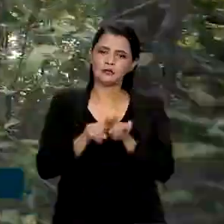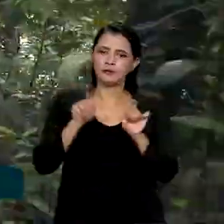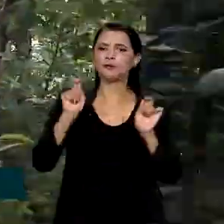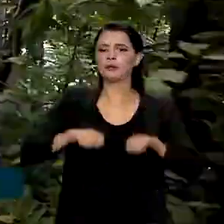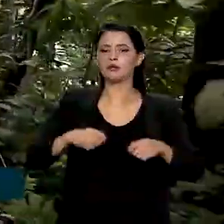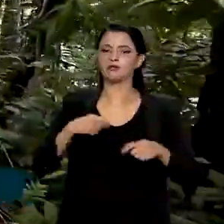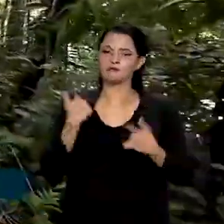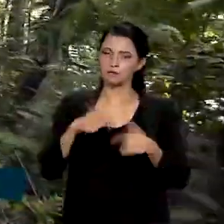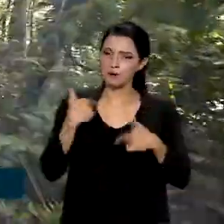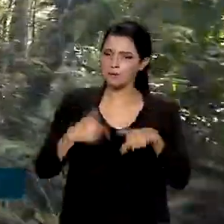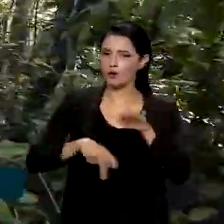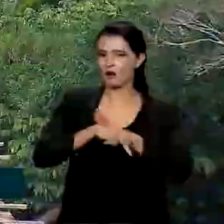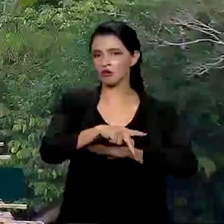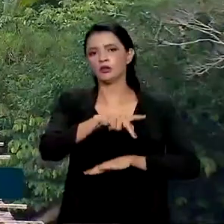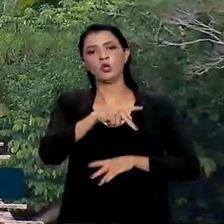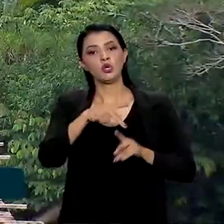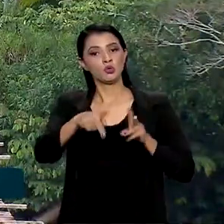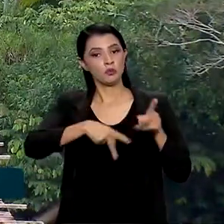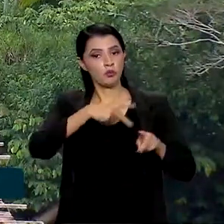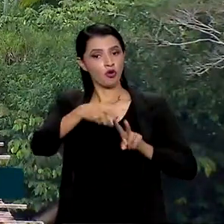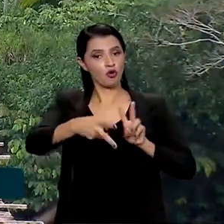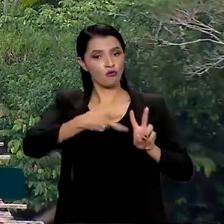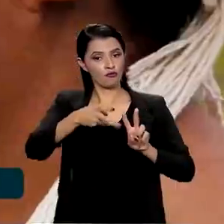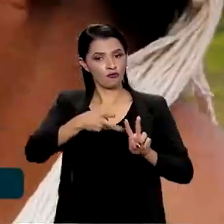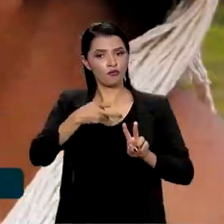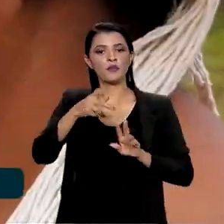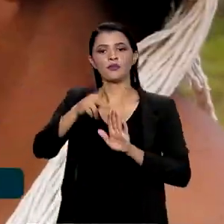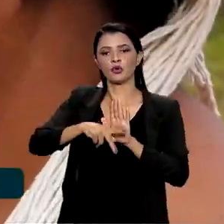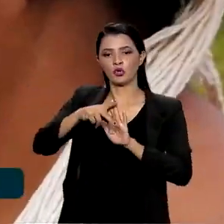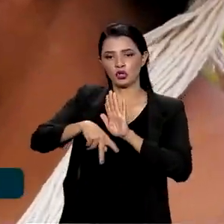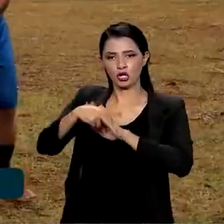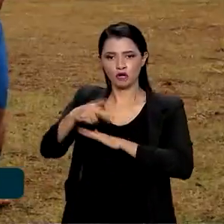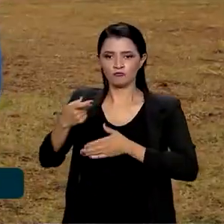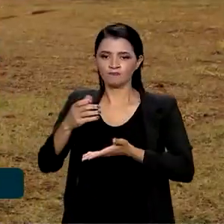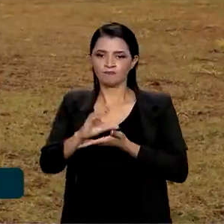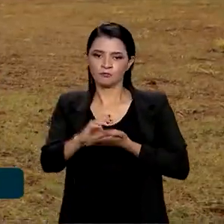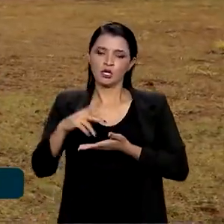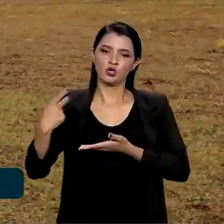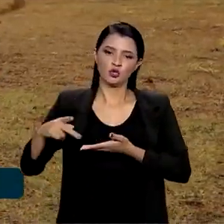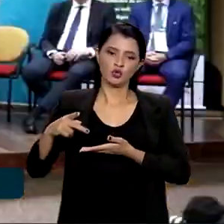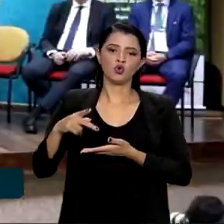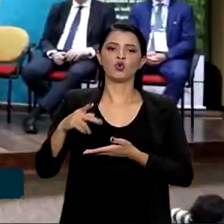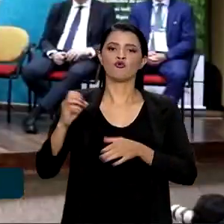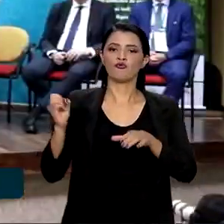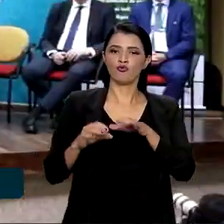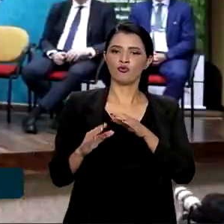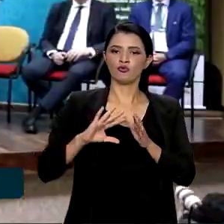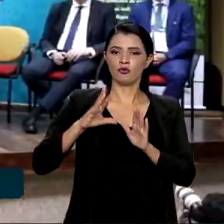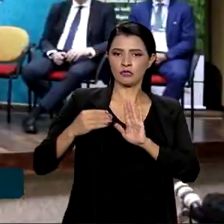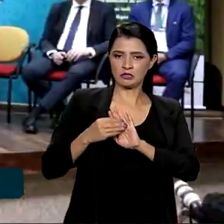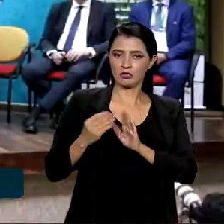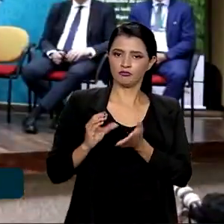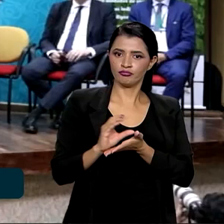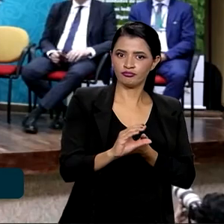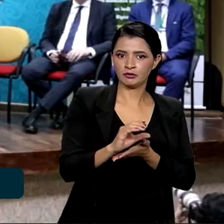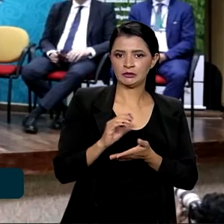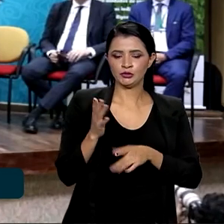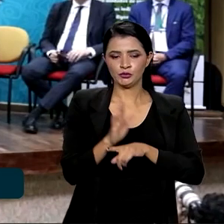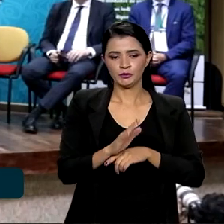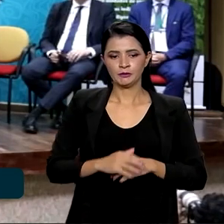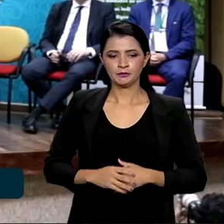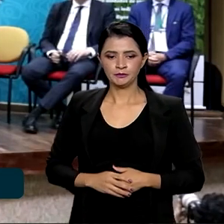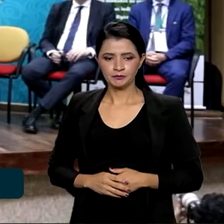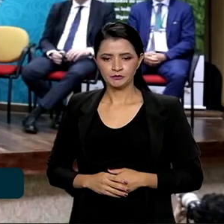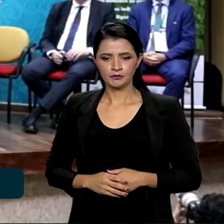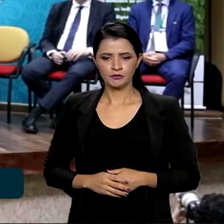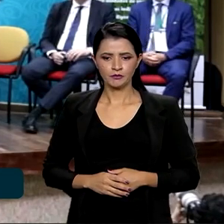atuação dos povos indígenas e dos projetos financiados com recursos do Fundo Amazônia. Falar em nome dos povos indígenas